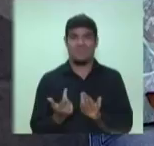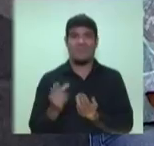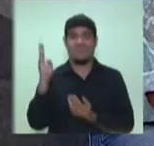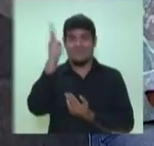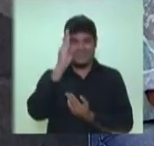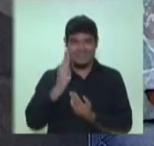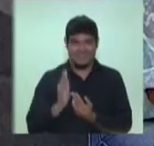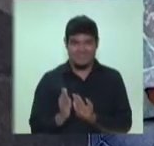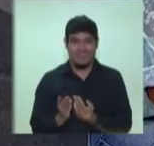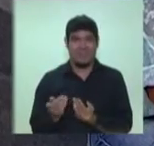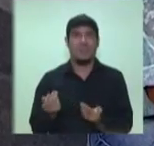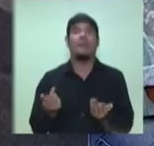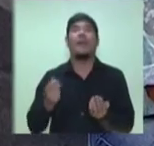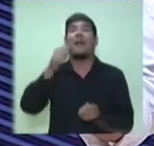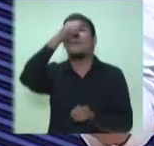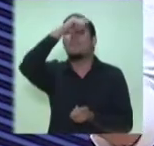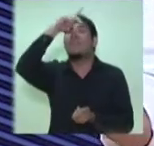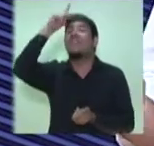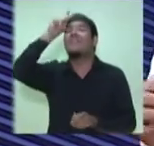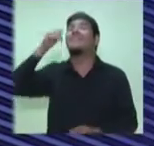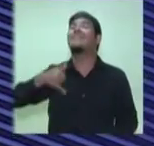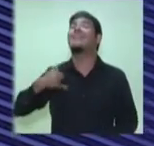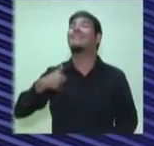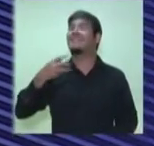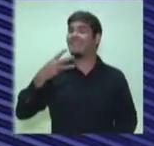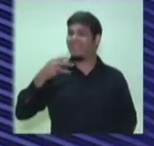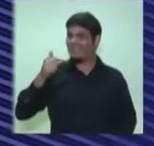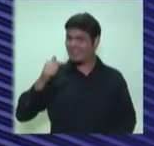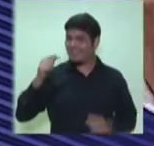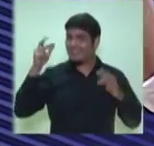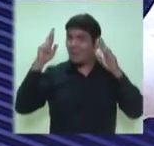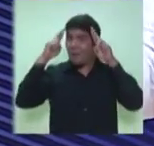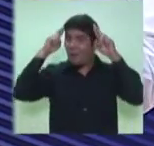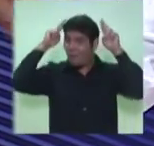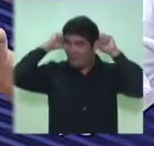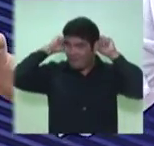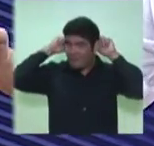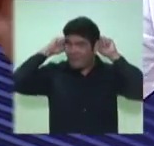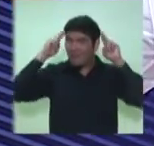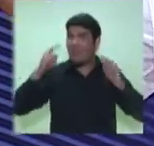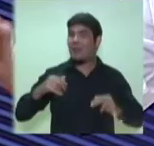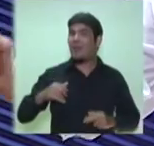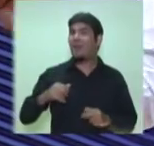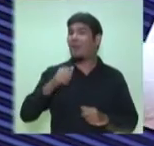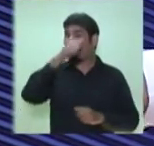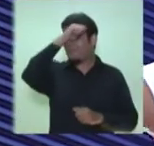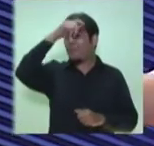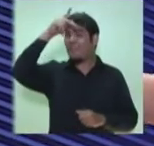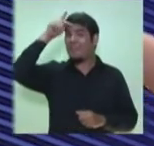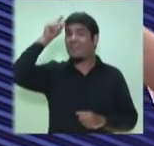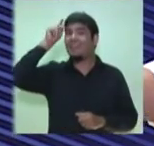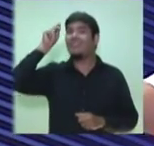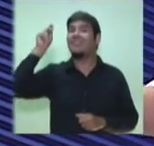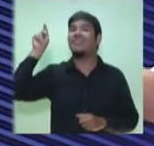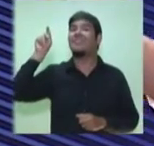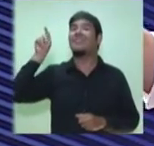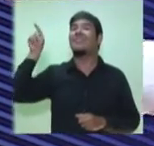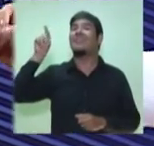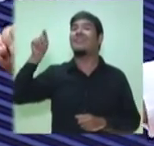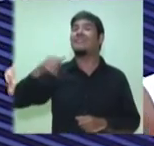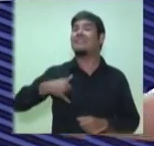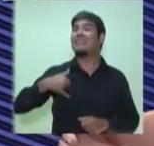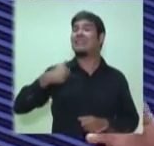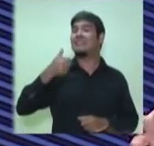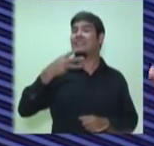falando da prefeita de 37 anos de Roma, do prefeito de 45 anos, um imigrante paquistanês